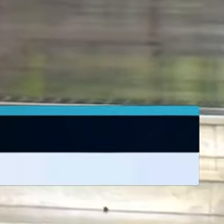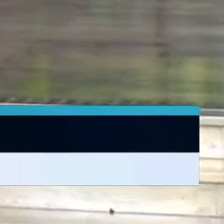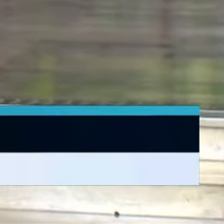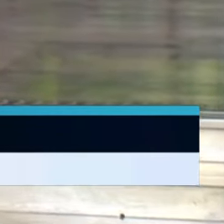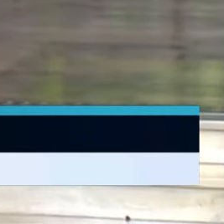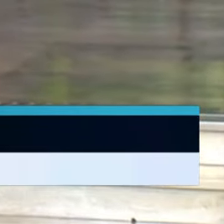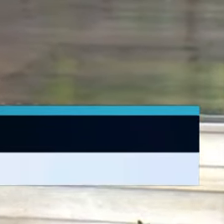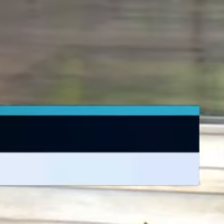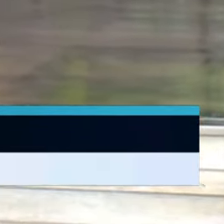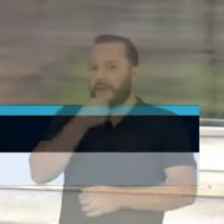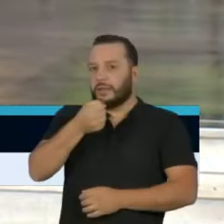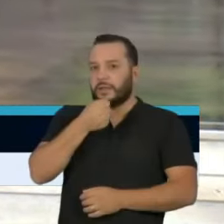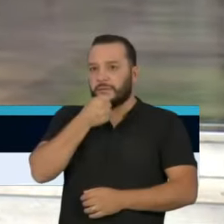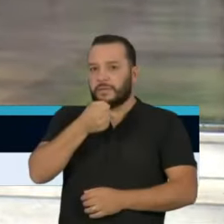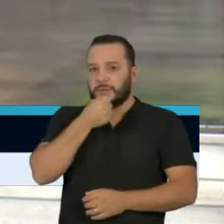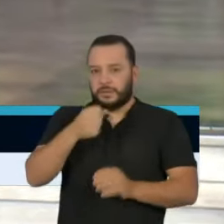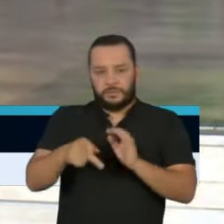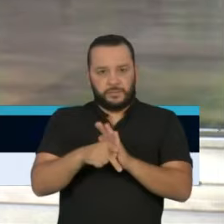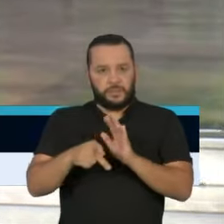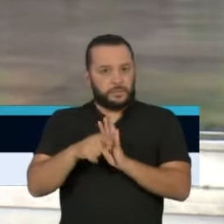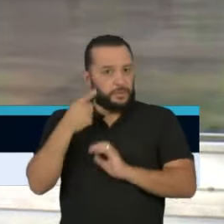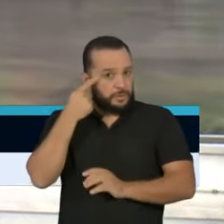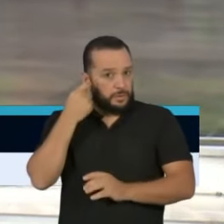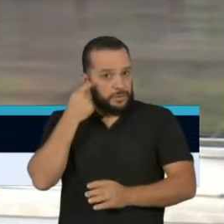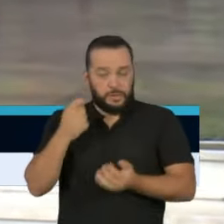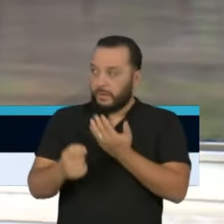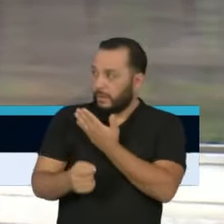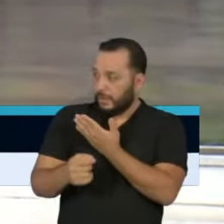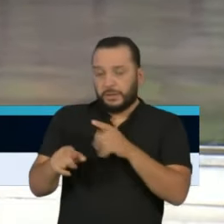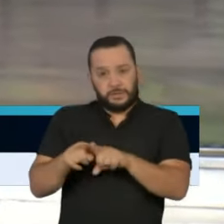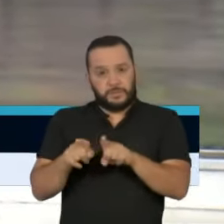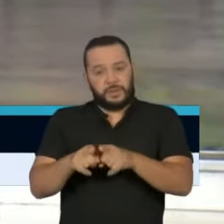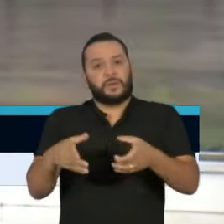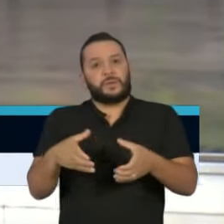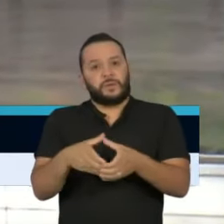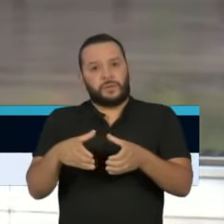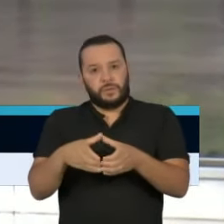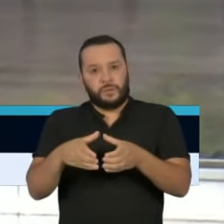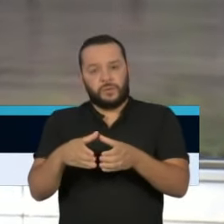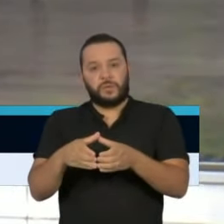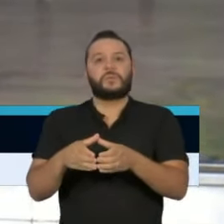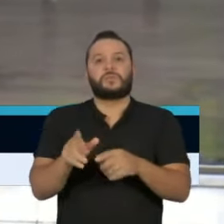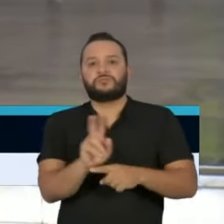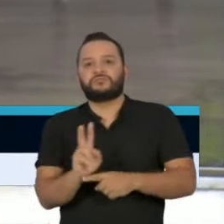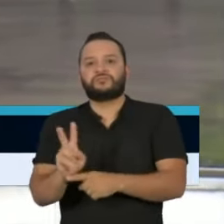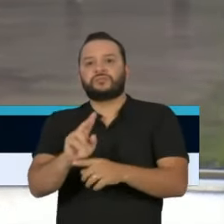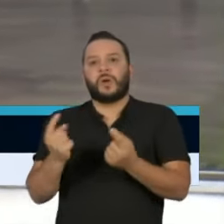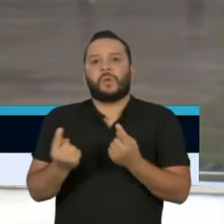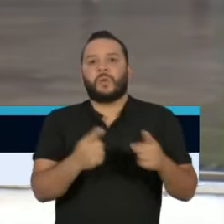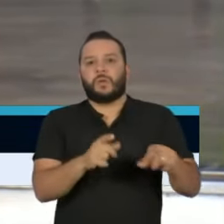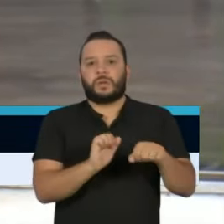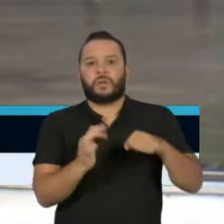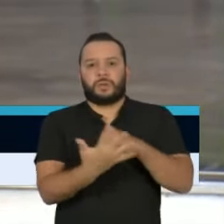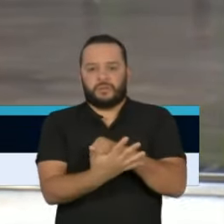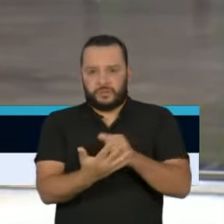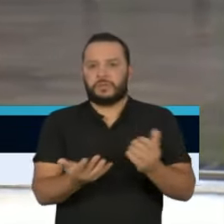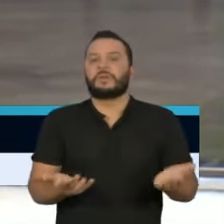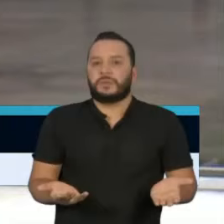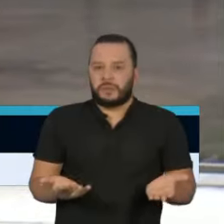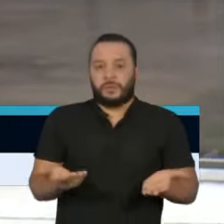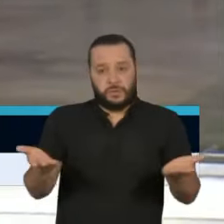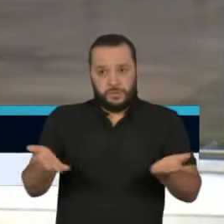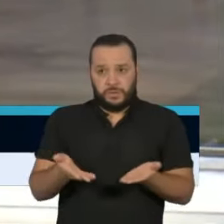mais uma entrevista coletiva do governador João Doria e da equipe que gerencia o combate à pandemia do novo coronavírus.